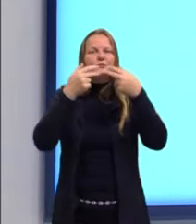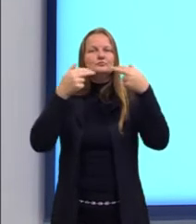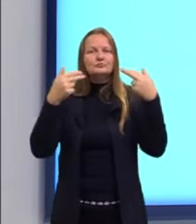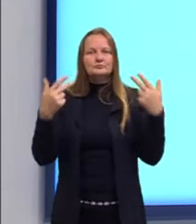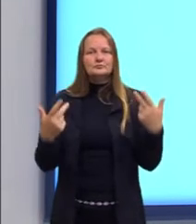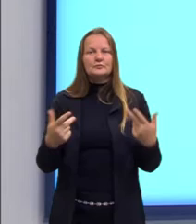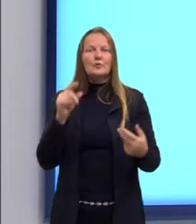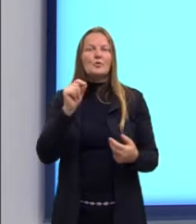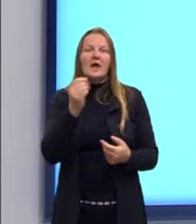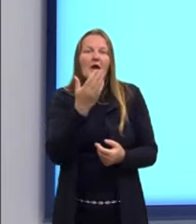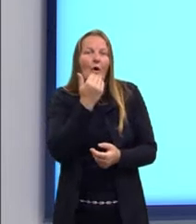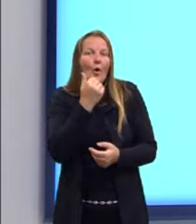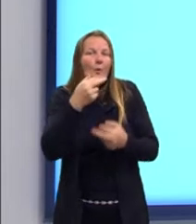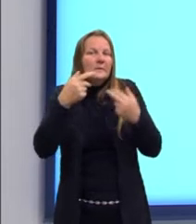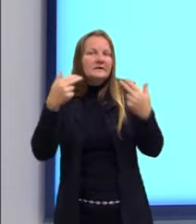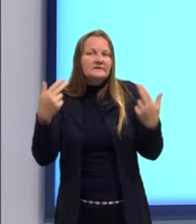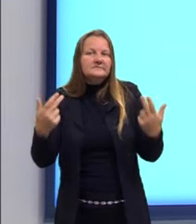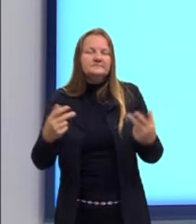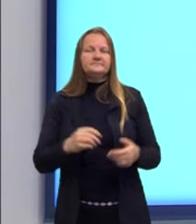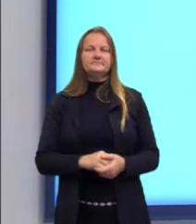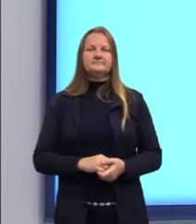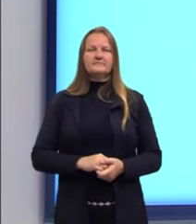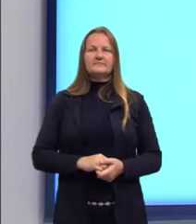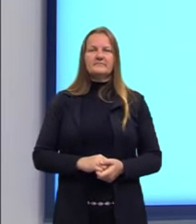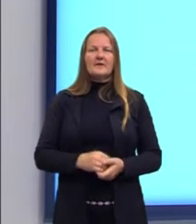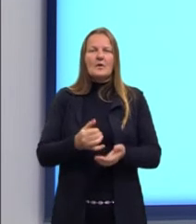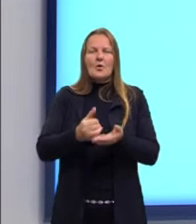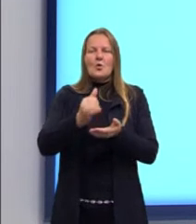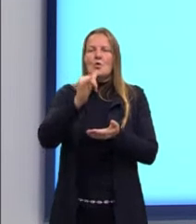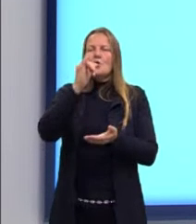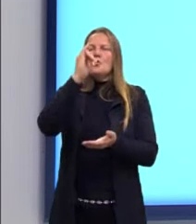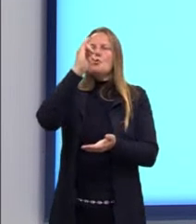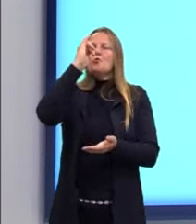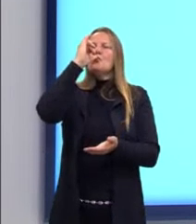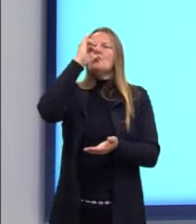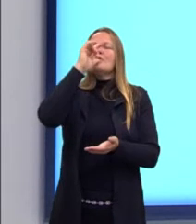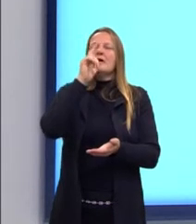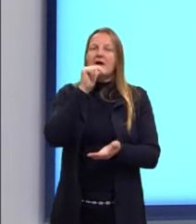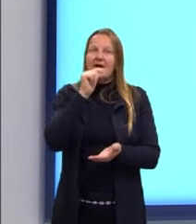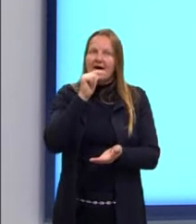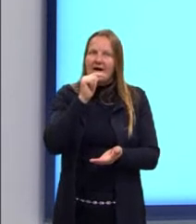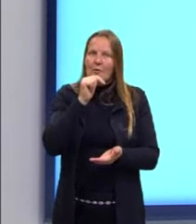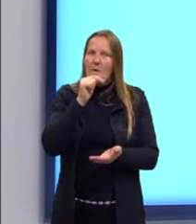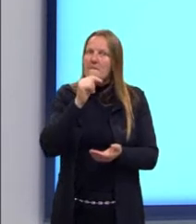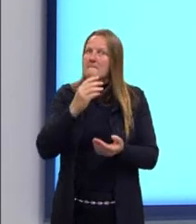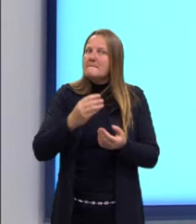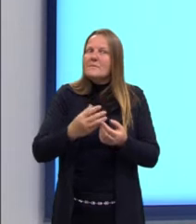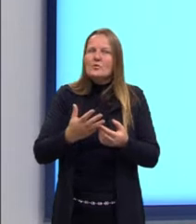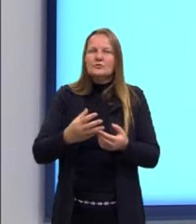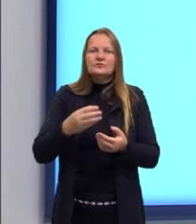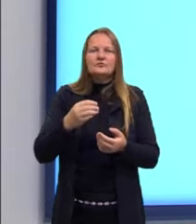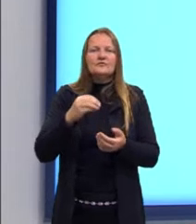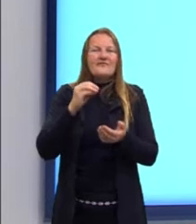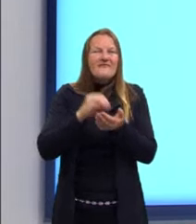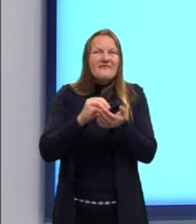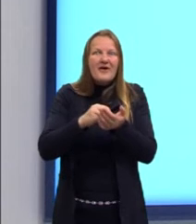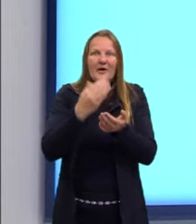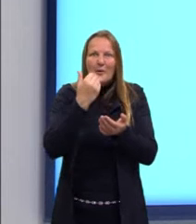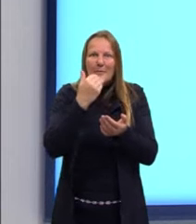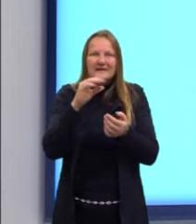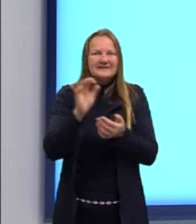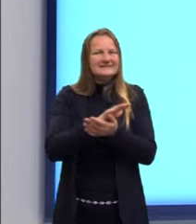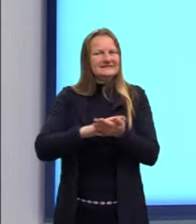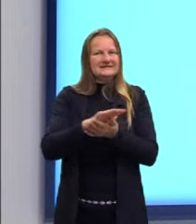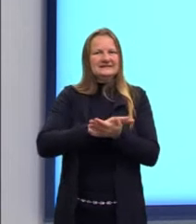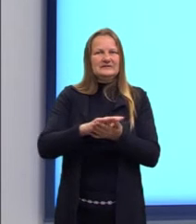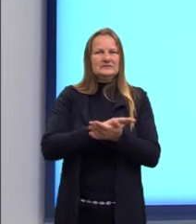é a alimentação. Então, beber bastante água, nunca ficar sem comer, que às vezes a